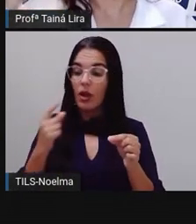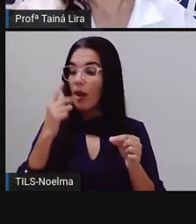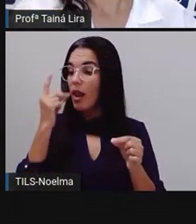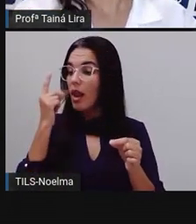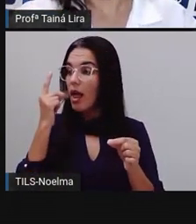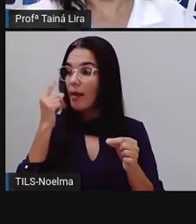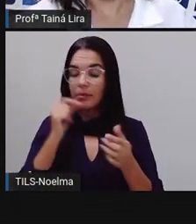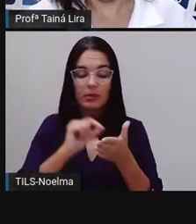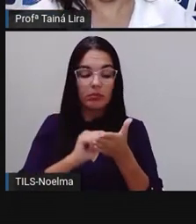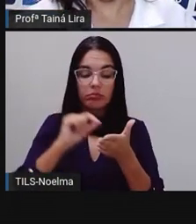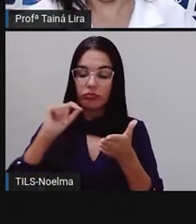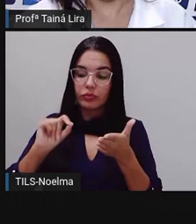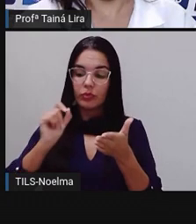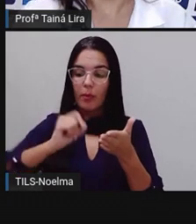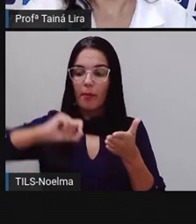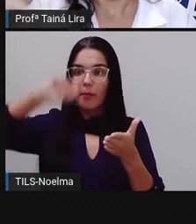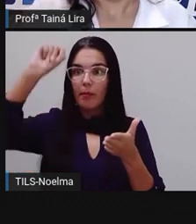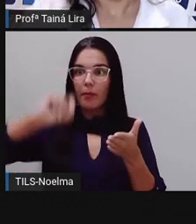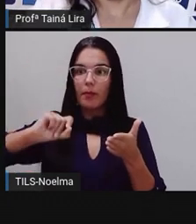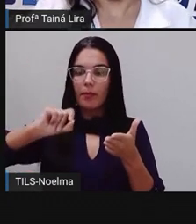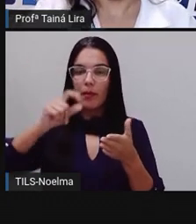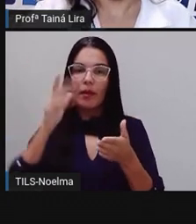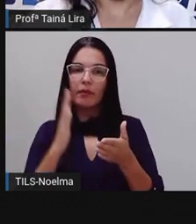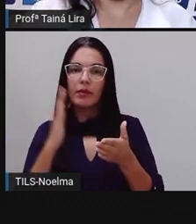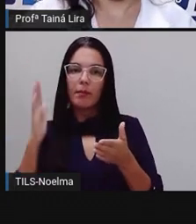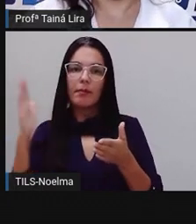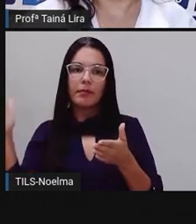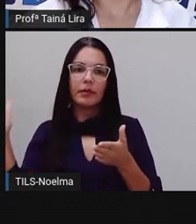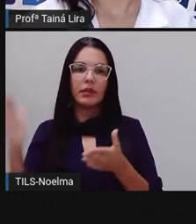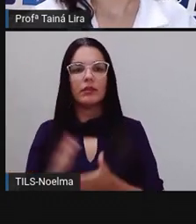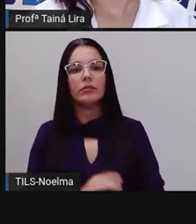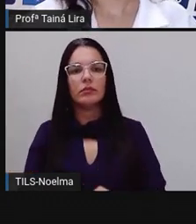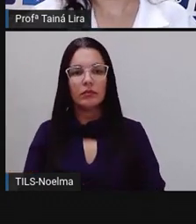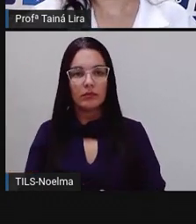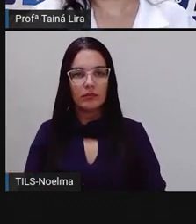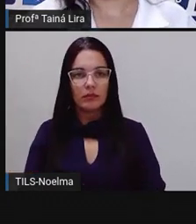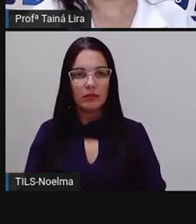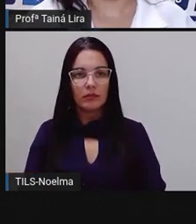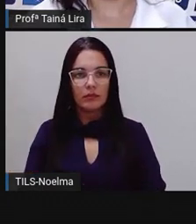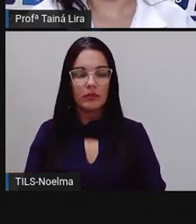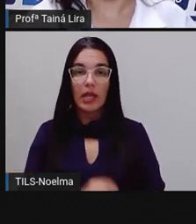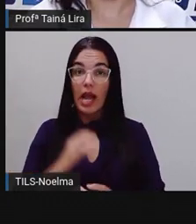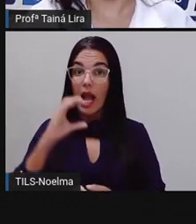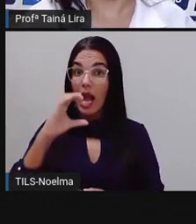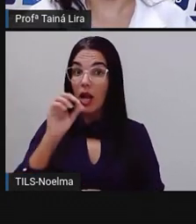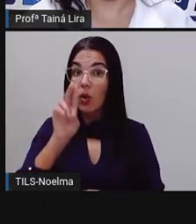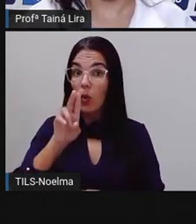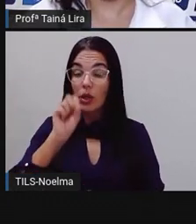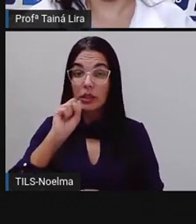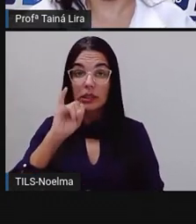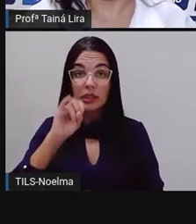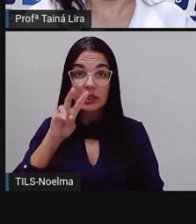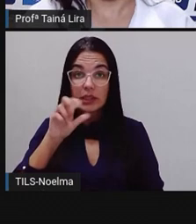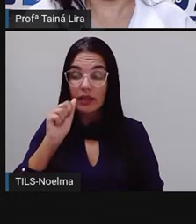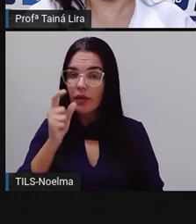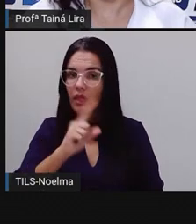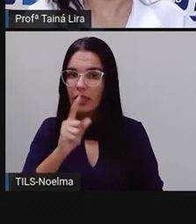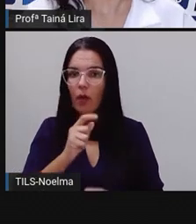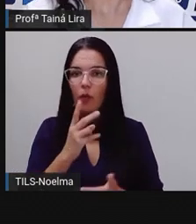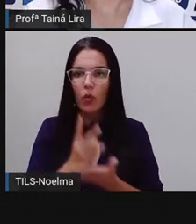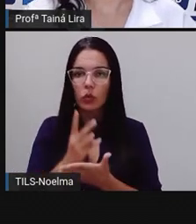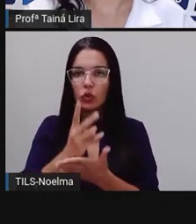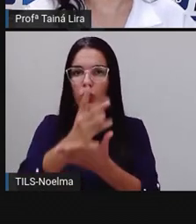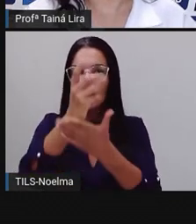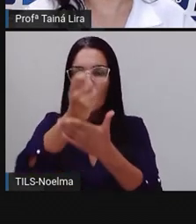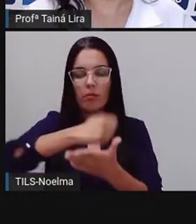escrever, tirei o lápis do papel e fui escrever outra letra. Na letra cursiva, isso não vai acontecer, tá bom?